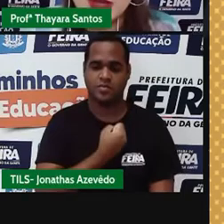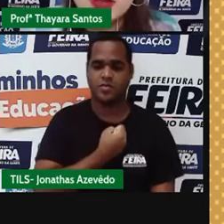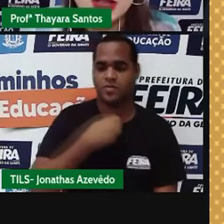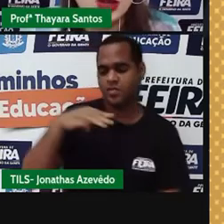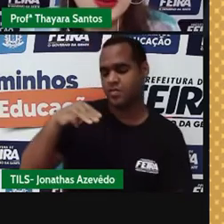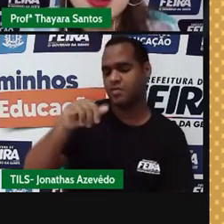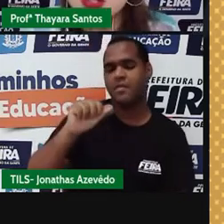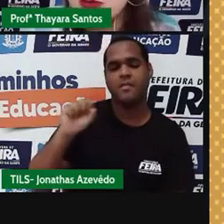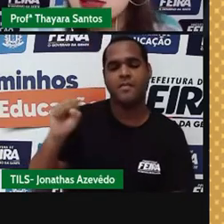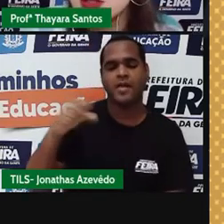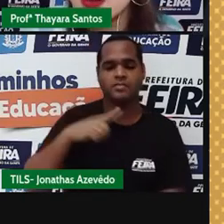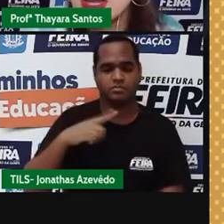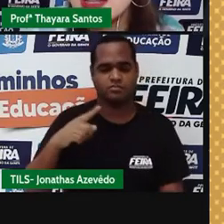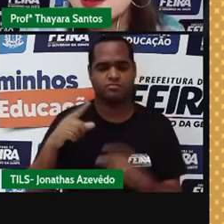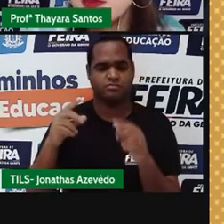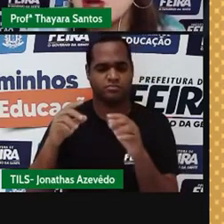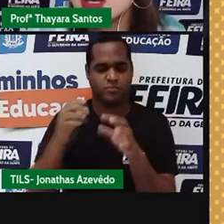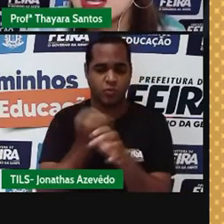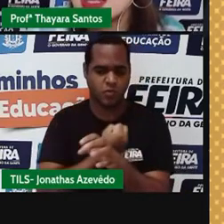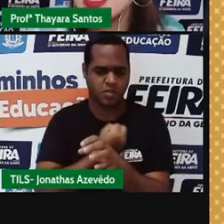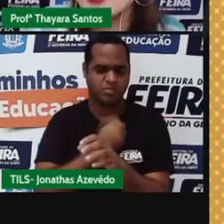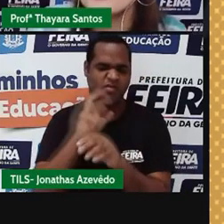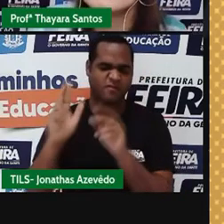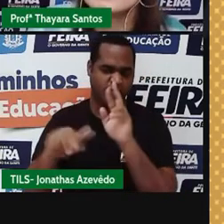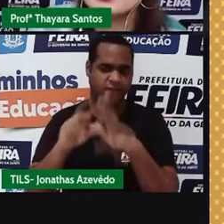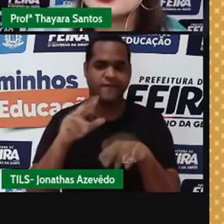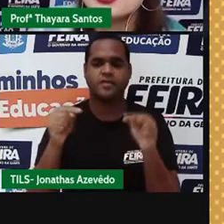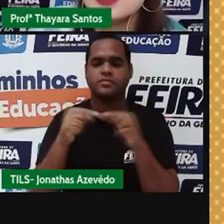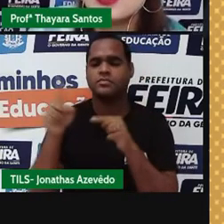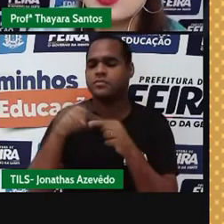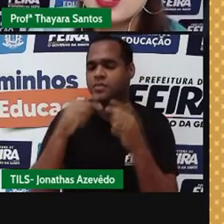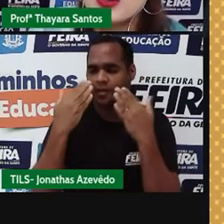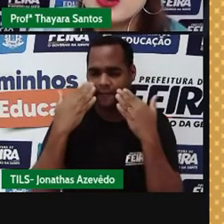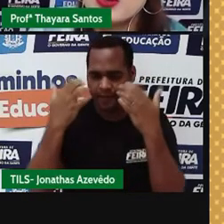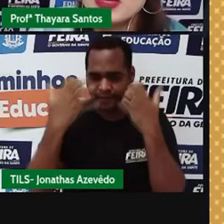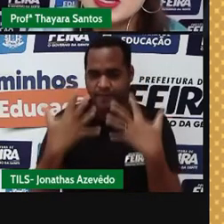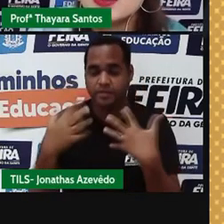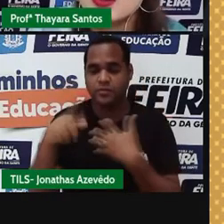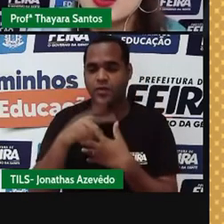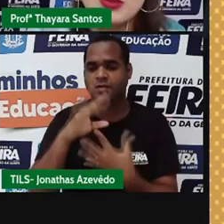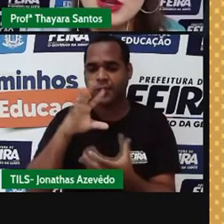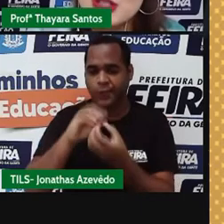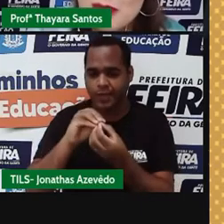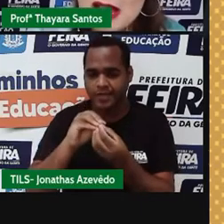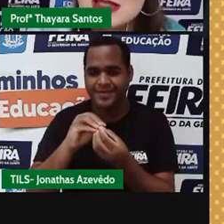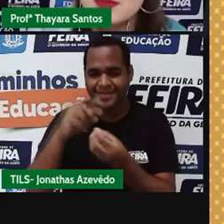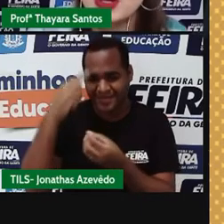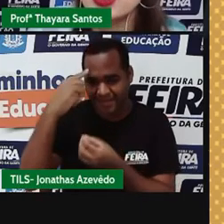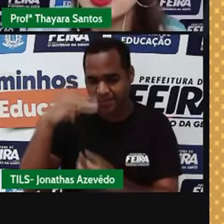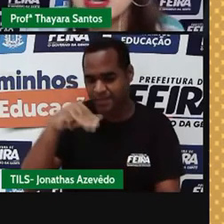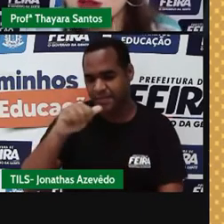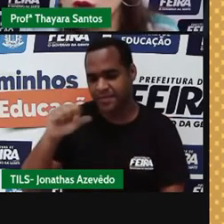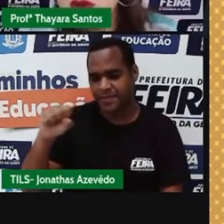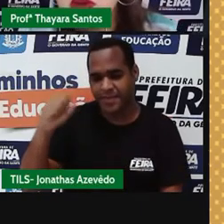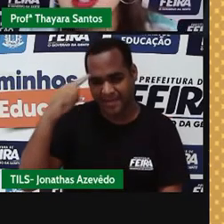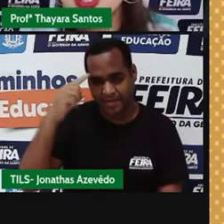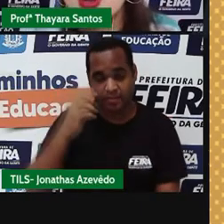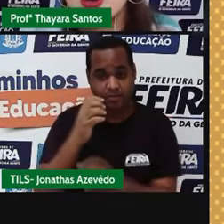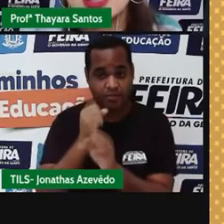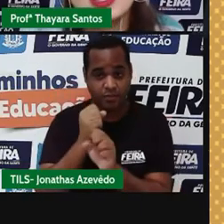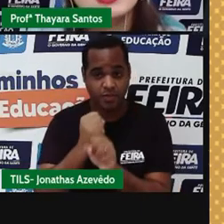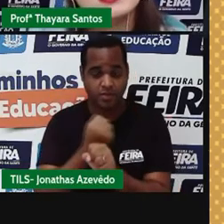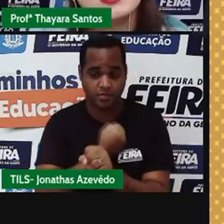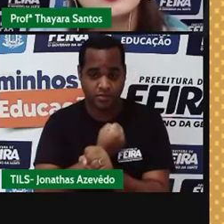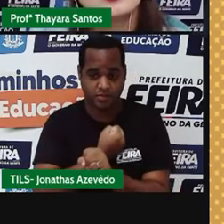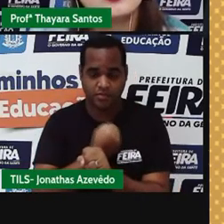São números atômicos e de massa diferentes. Porém, quando a gente diminui o número de massa pelo número atômico, a gente